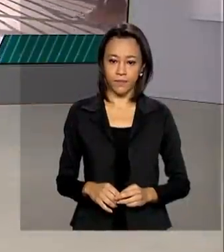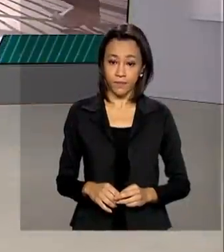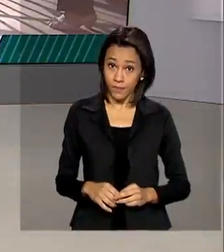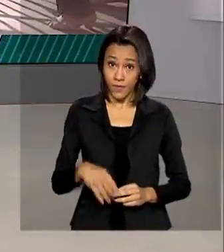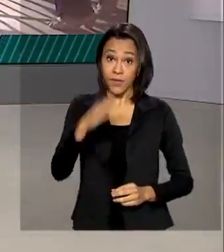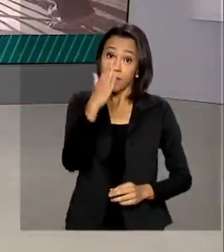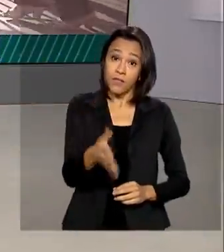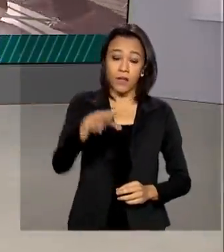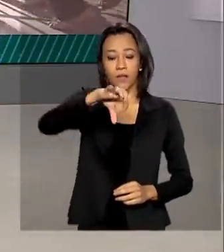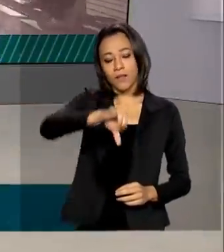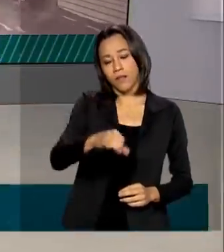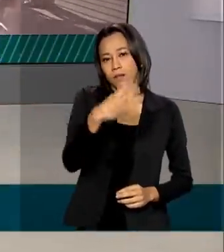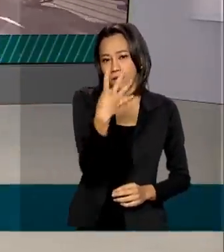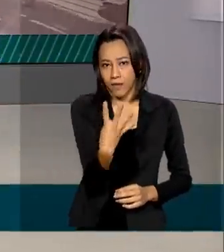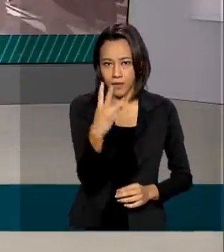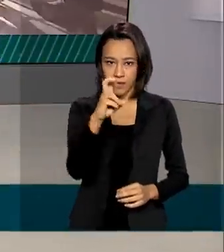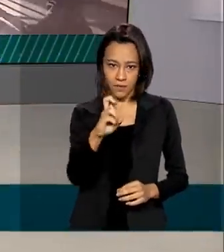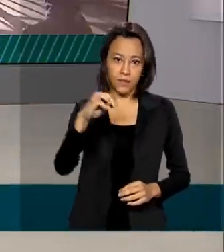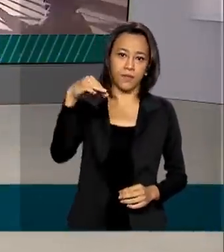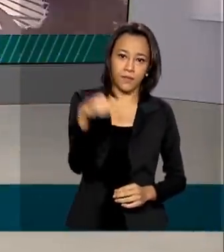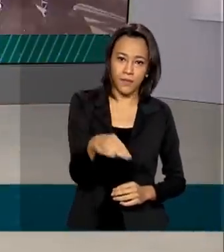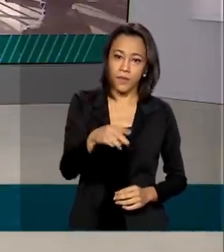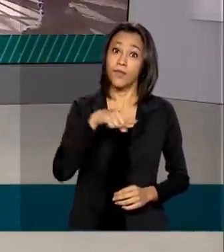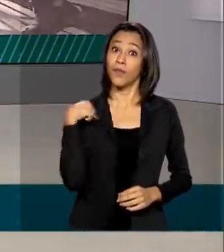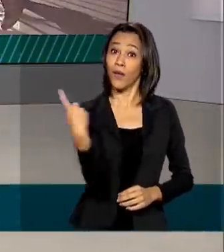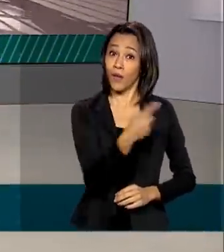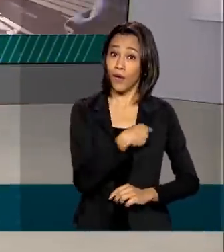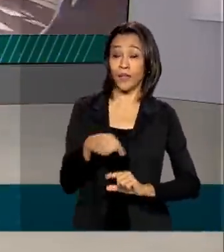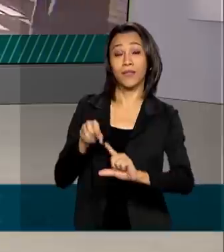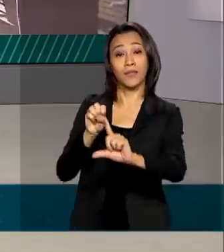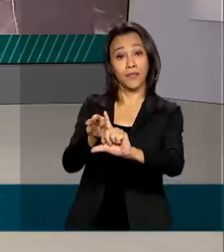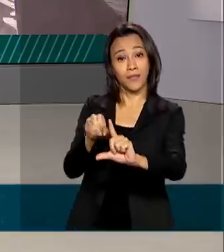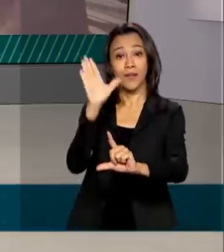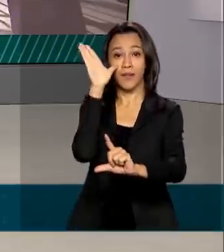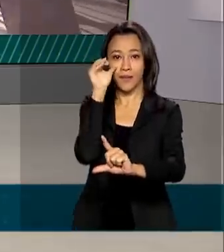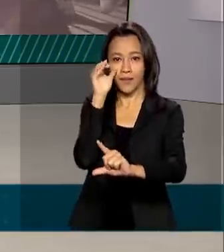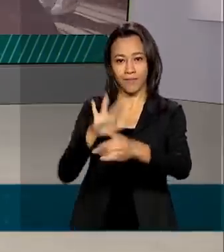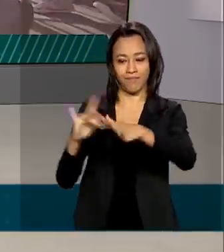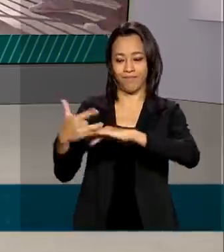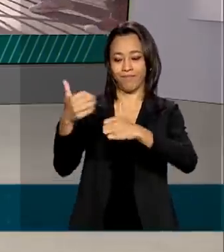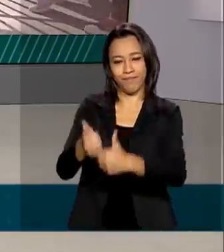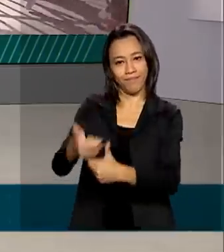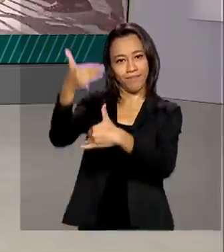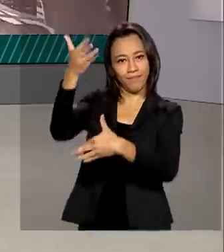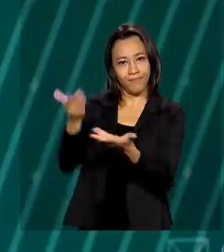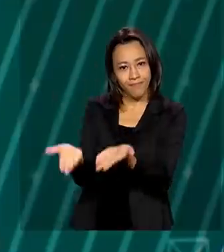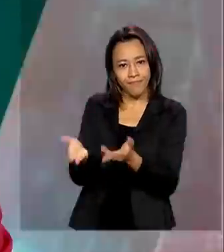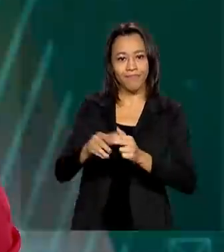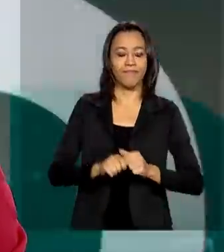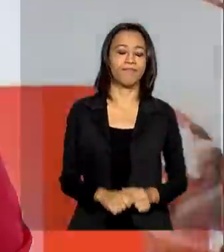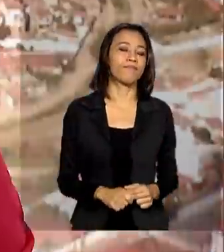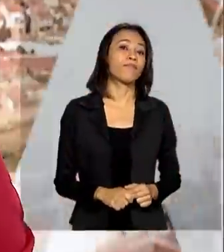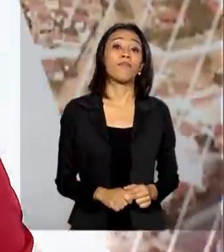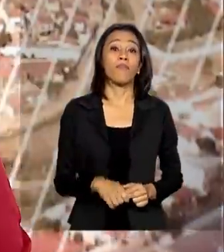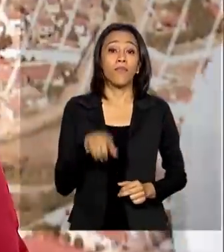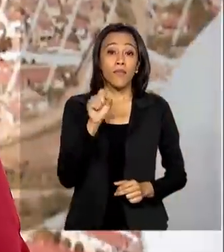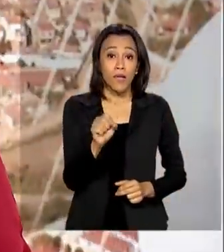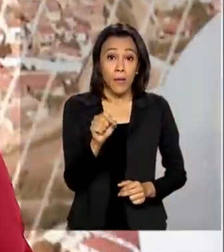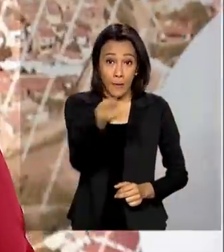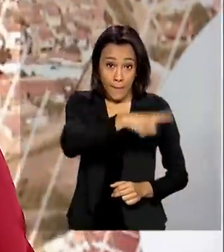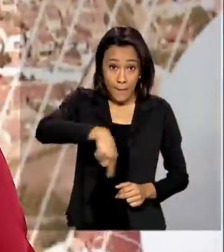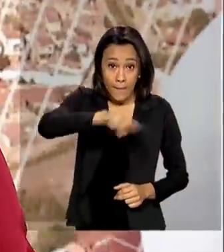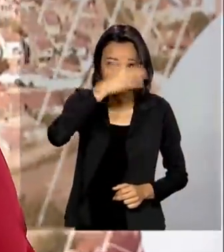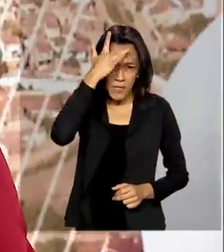São 9 horas e 45 minutos. Nós estamos ao vivo também pelas redes sociais. A taxa de